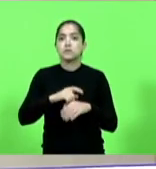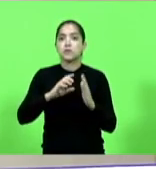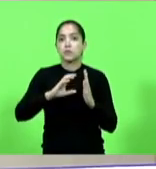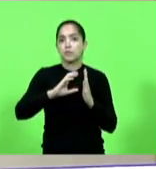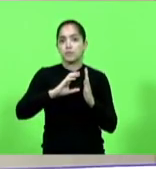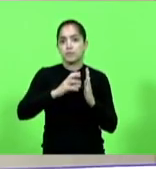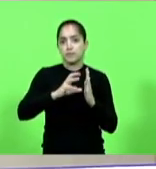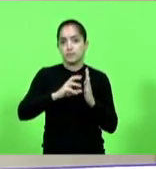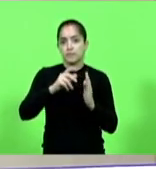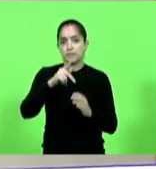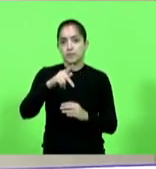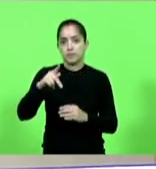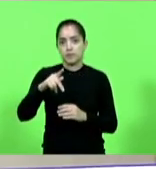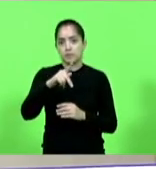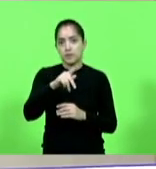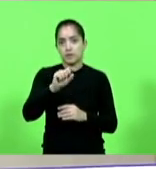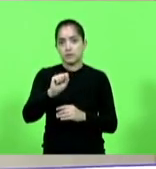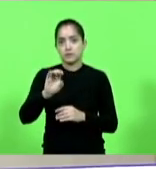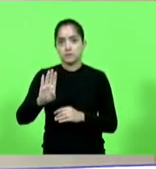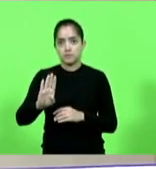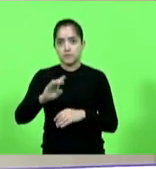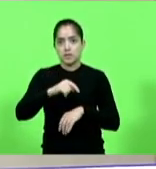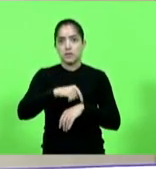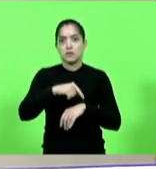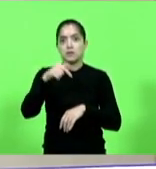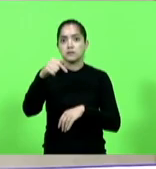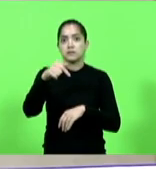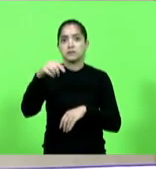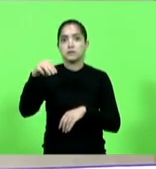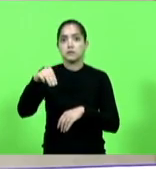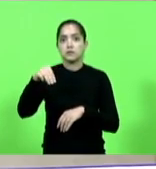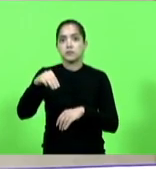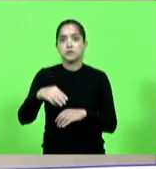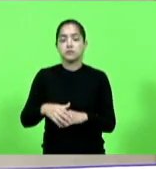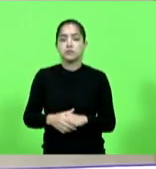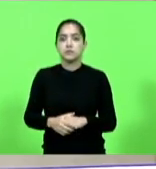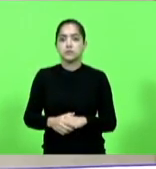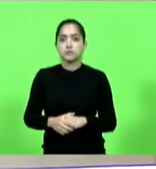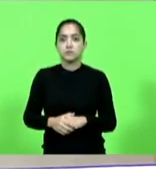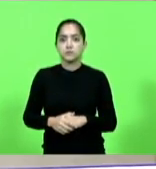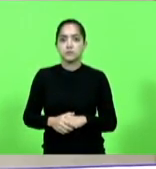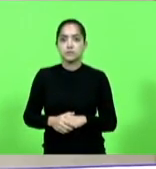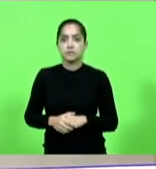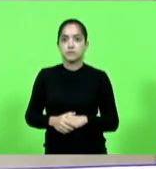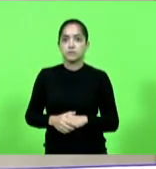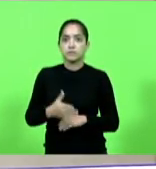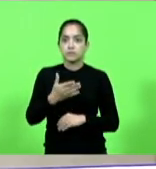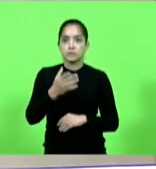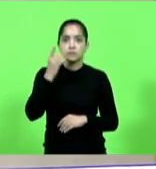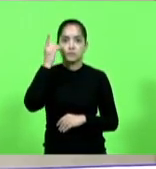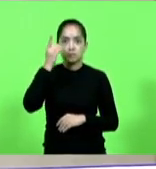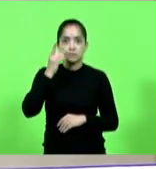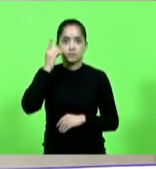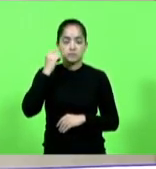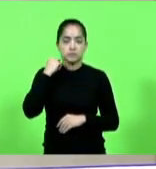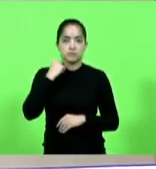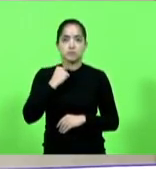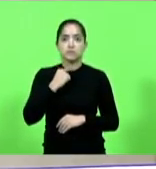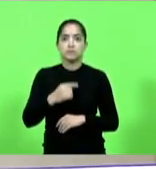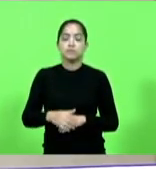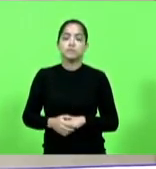PPPSB, por 7 minutos e 30 segundos. Deputado Silvio Drevick.